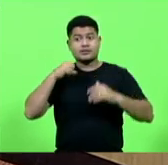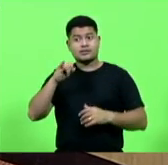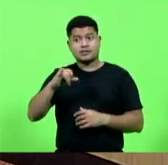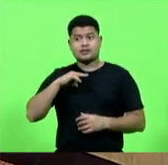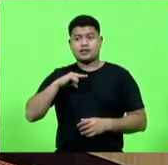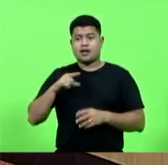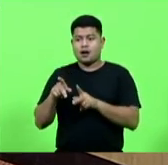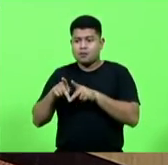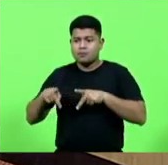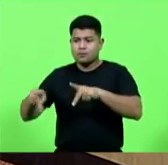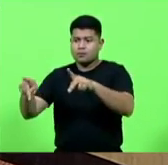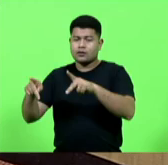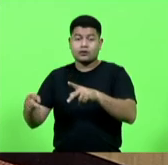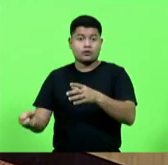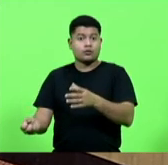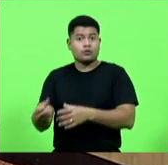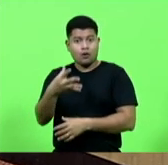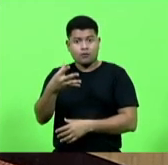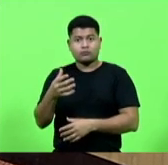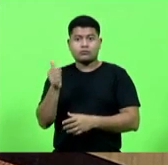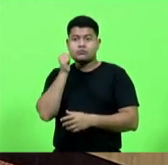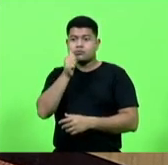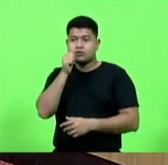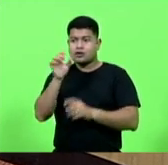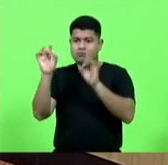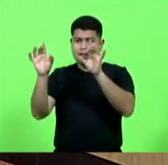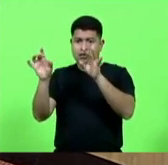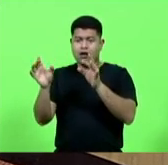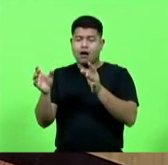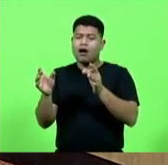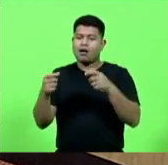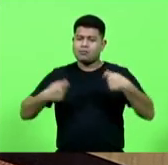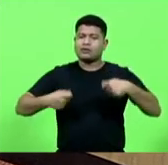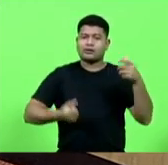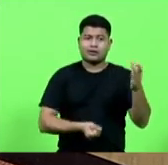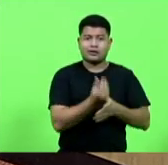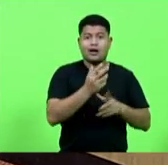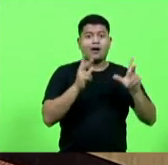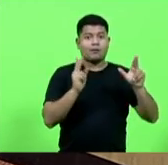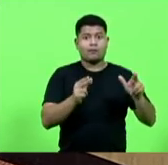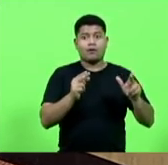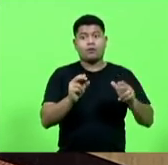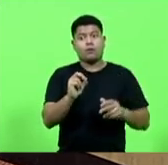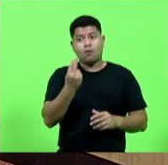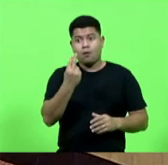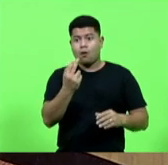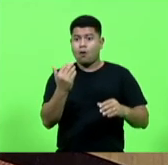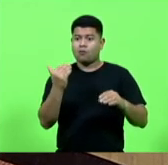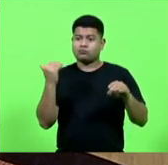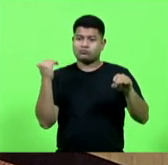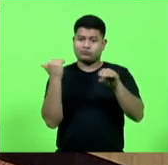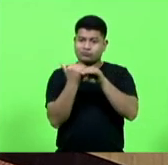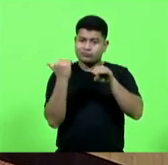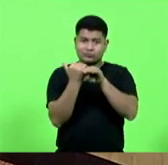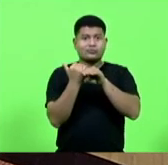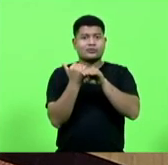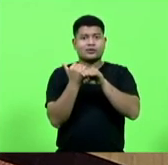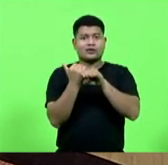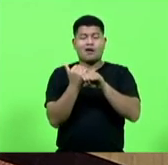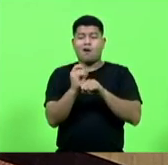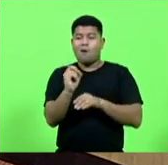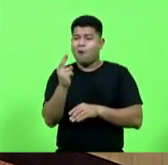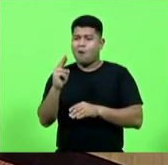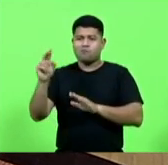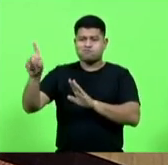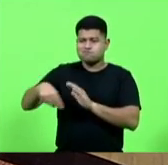da Mulher, então nós também deveremos ter uma do homem, ou talvez devêssemos manter apenas o que nós já temos, que é a